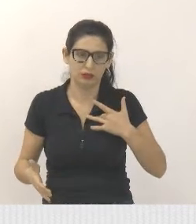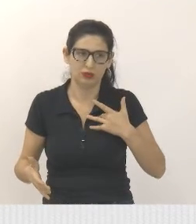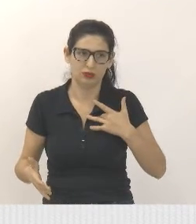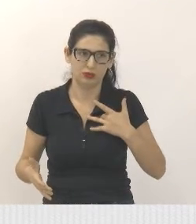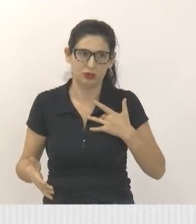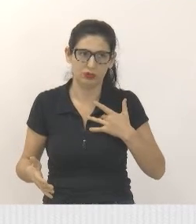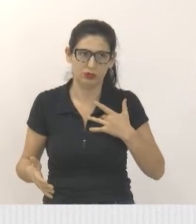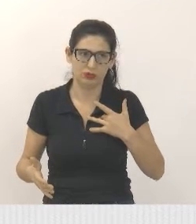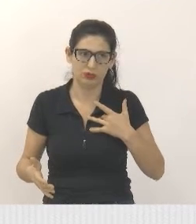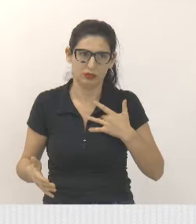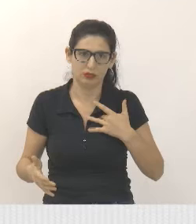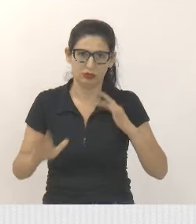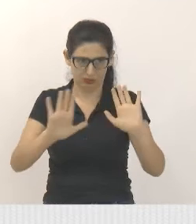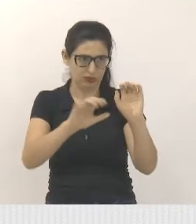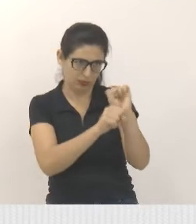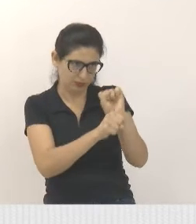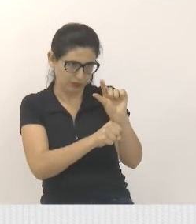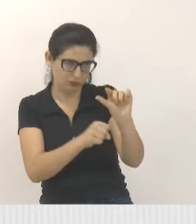finalizar esse ofício.